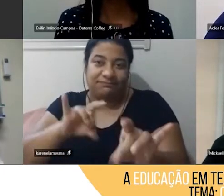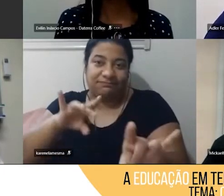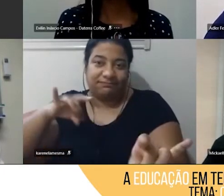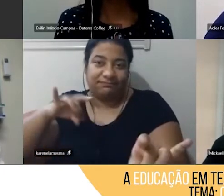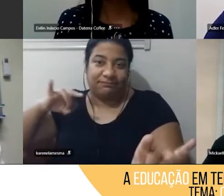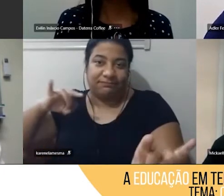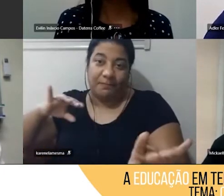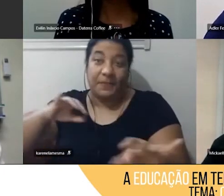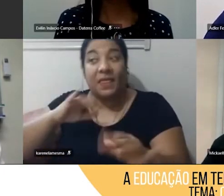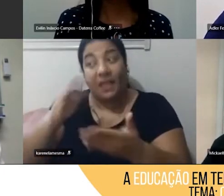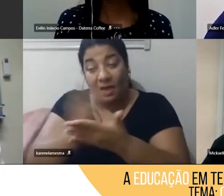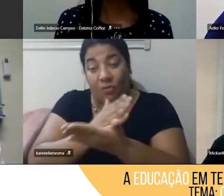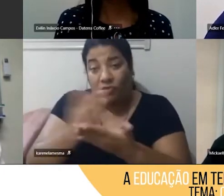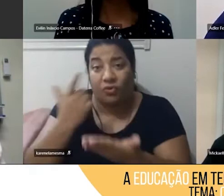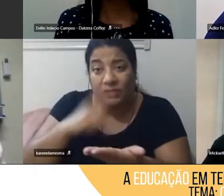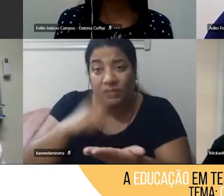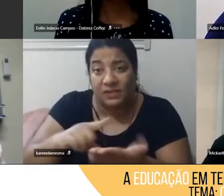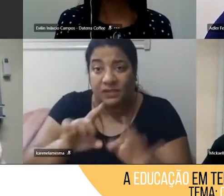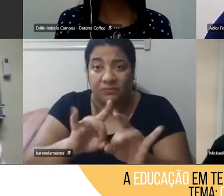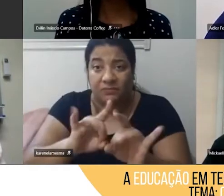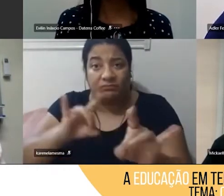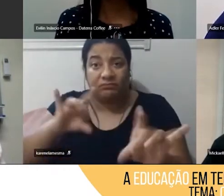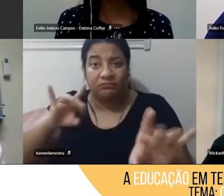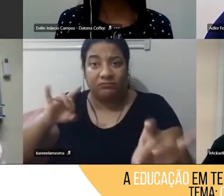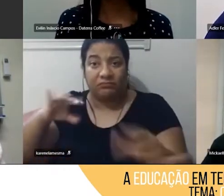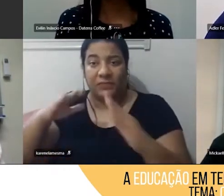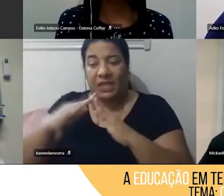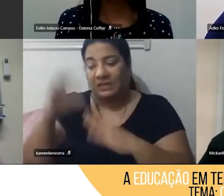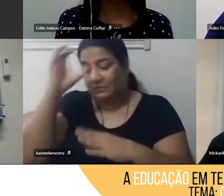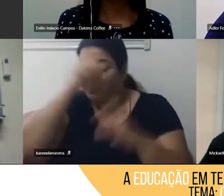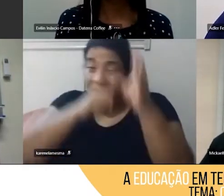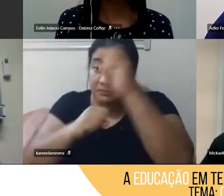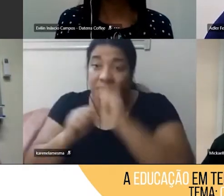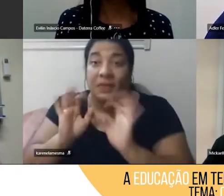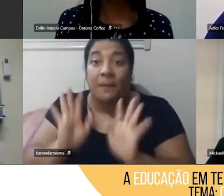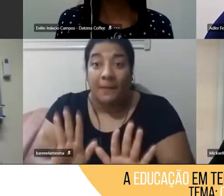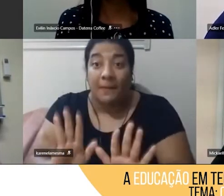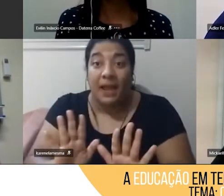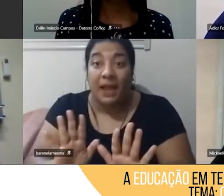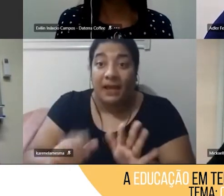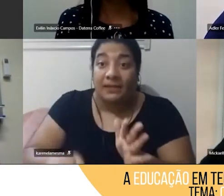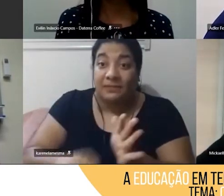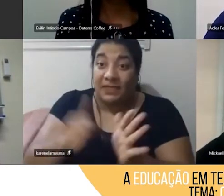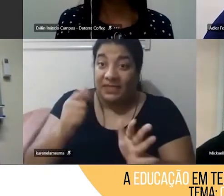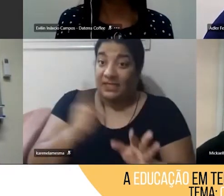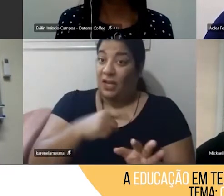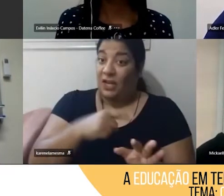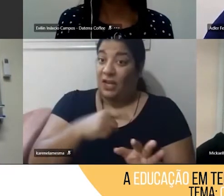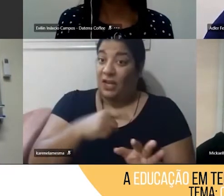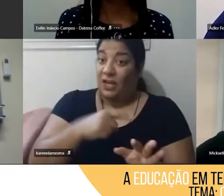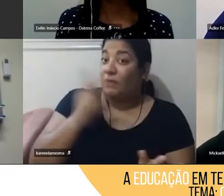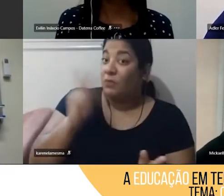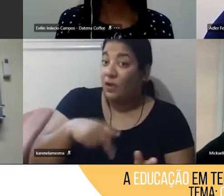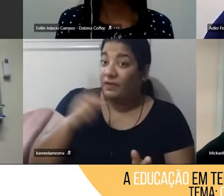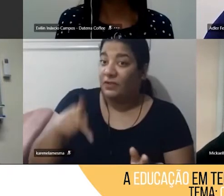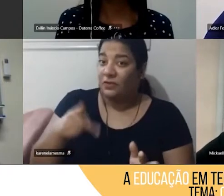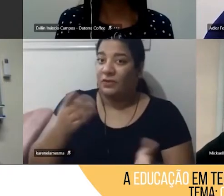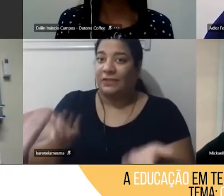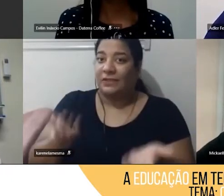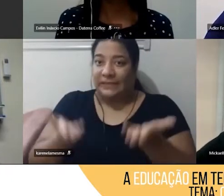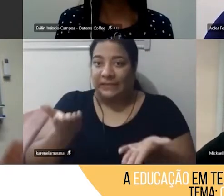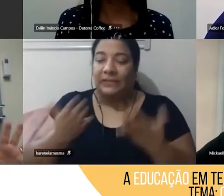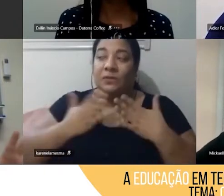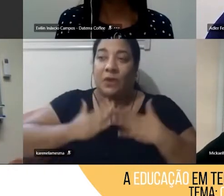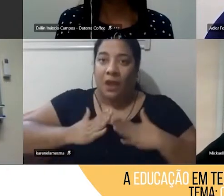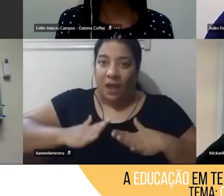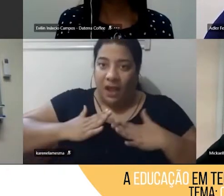EAD. Então, tudo isso exige primeiro de nós um equilíbrio emocional gigantesco. Então, se eu